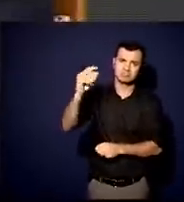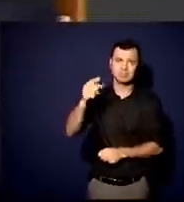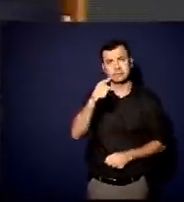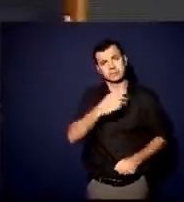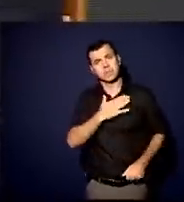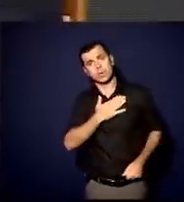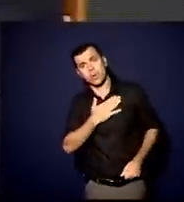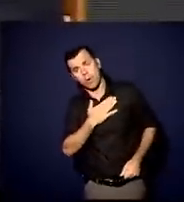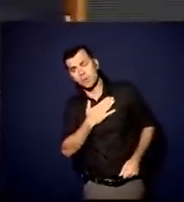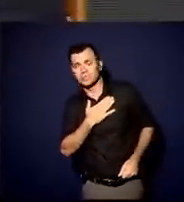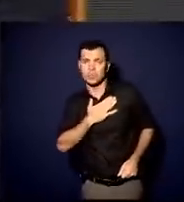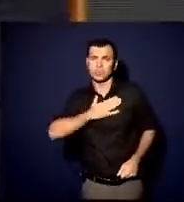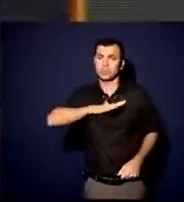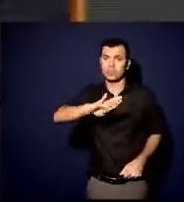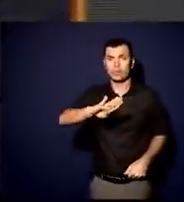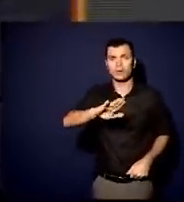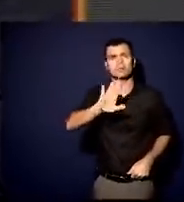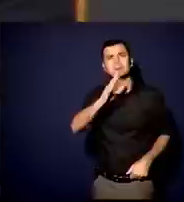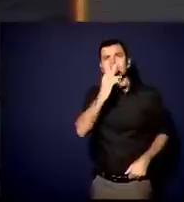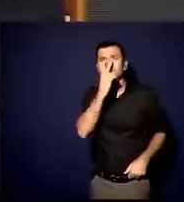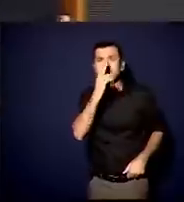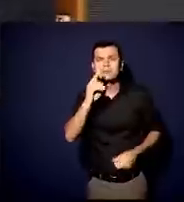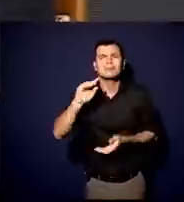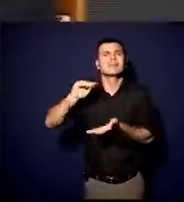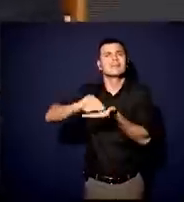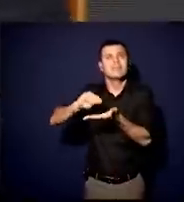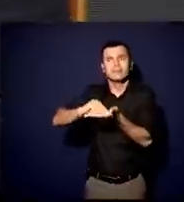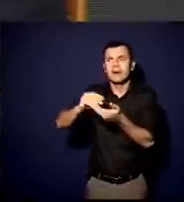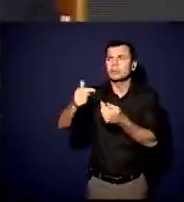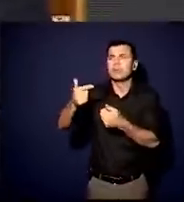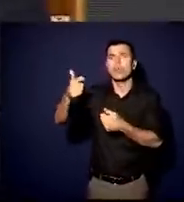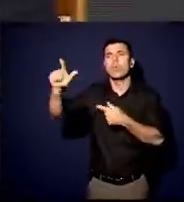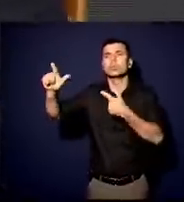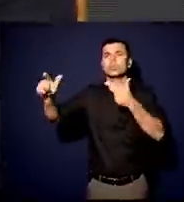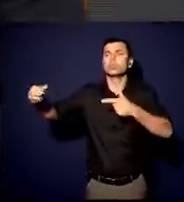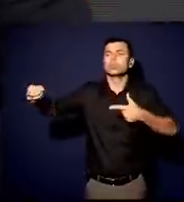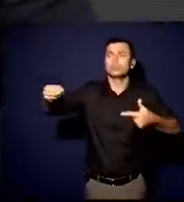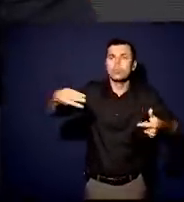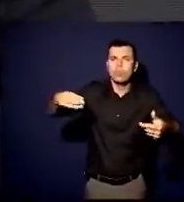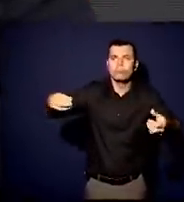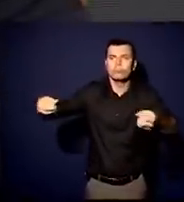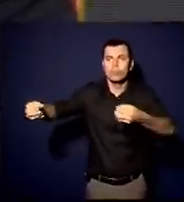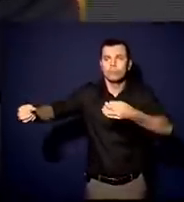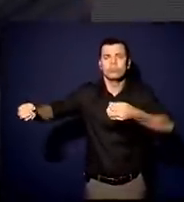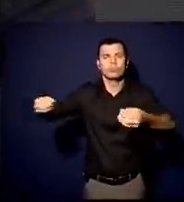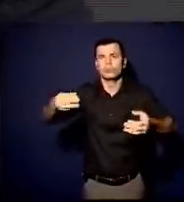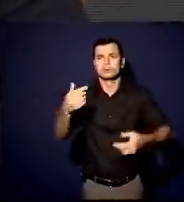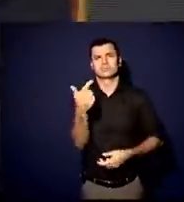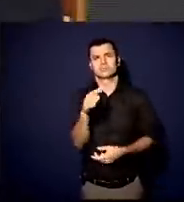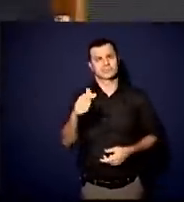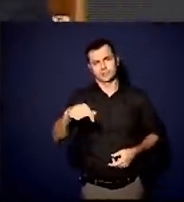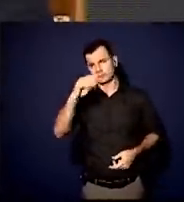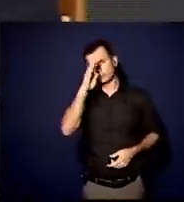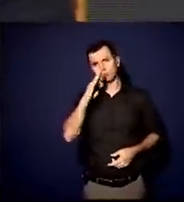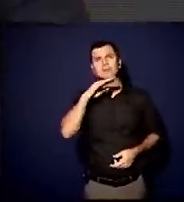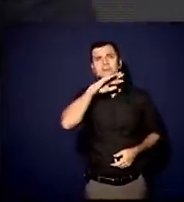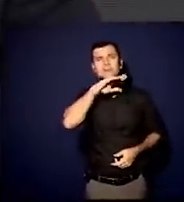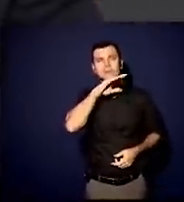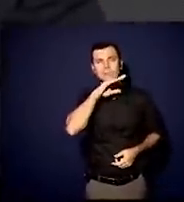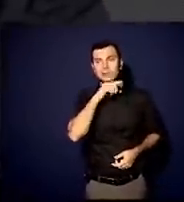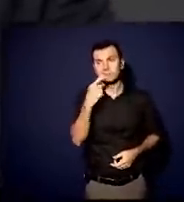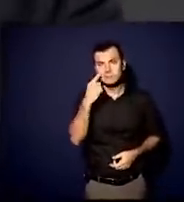falta de oxigenação da política brasileira muito ruim. Isso é péssimo para Brasil. E, quando você vê um Eduardo Leite,